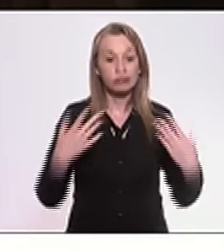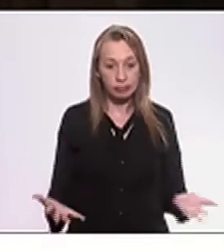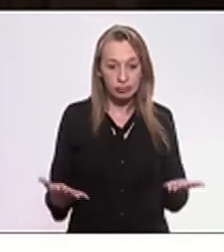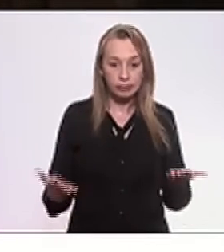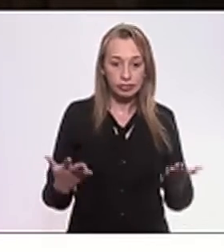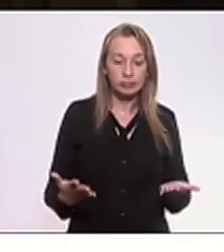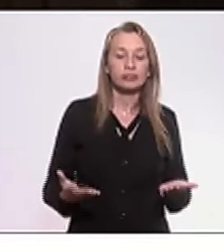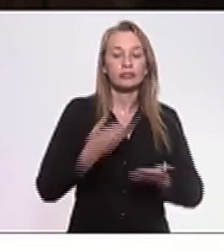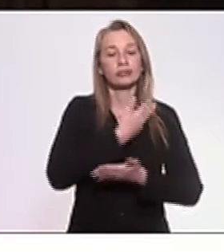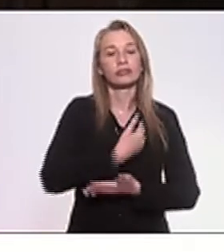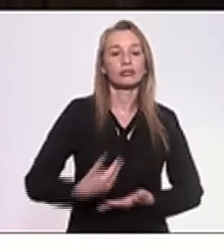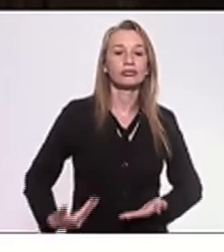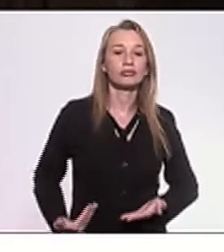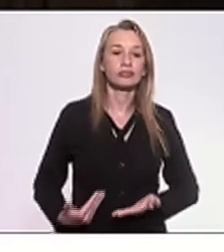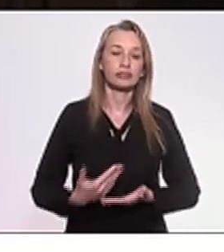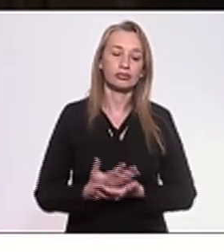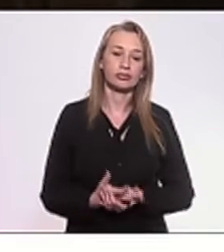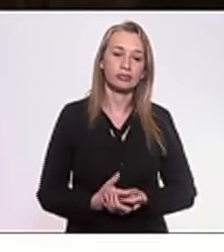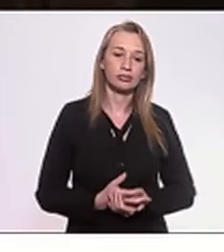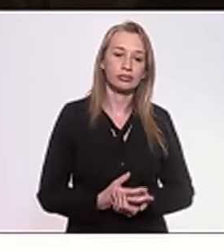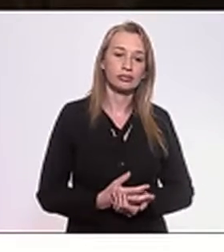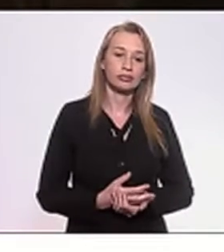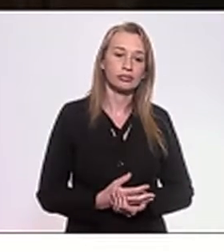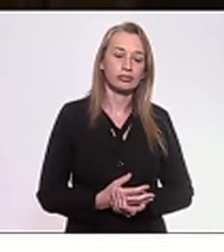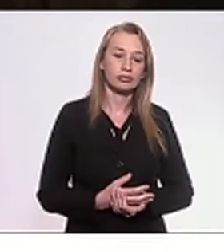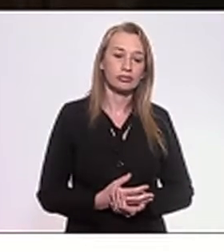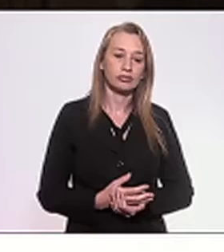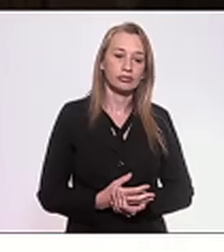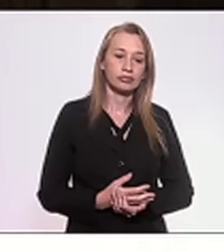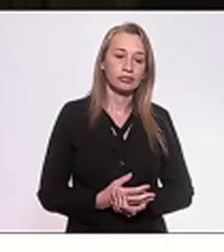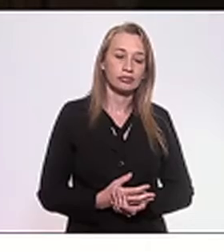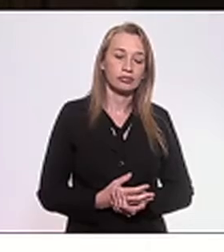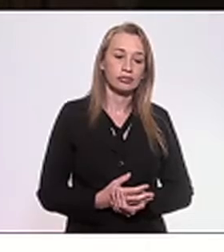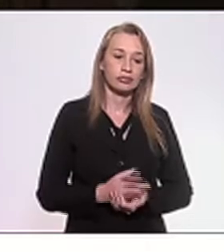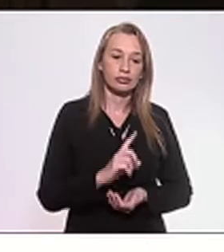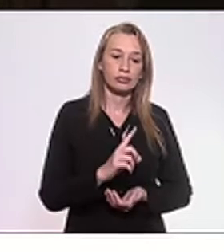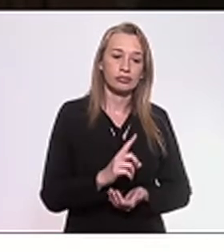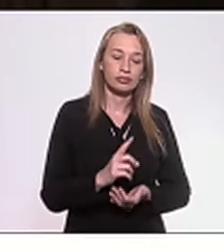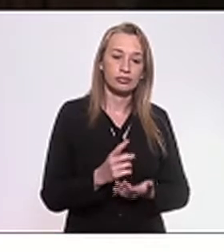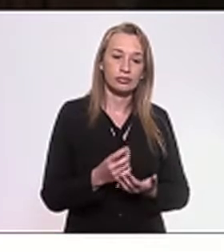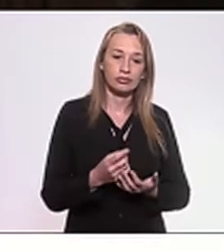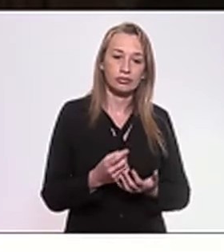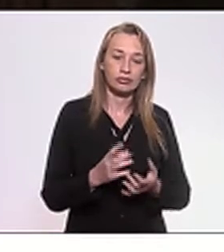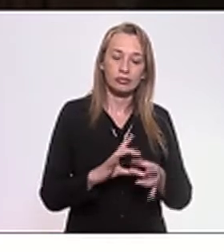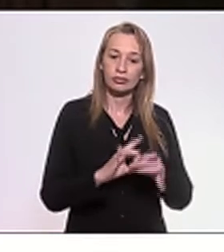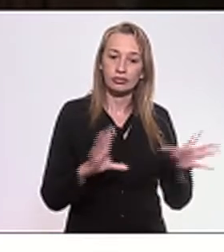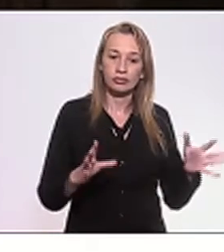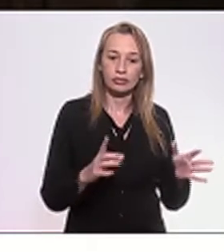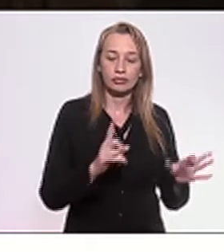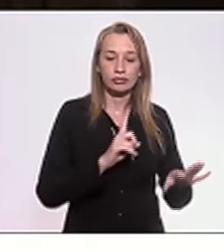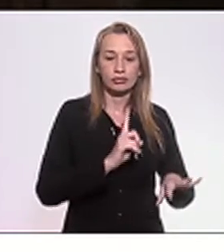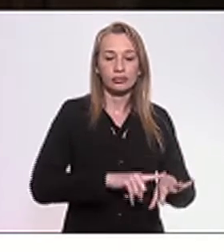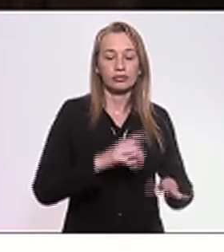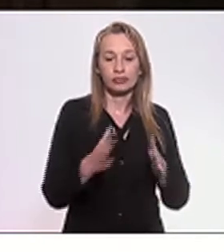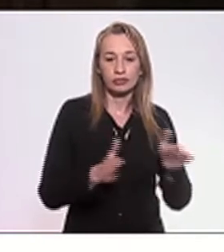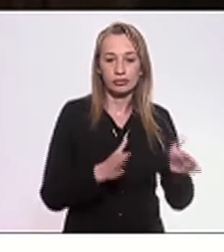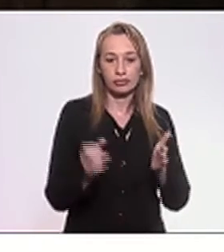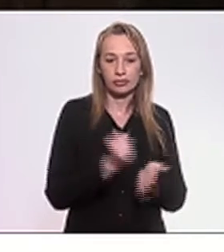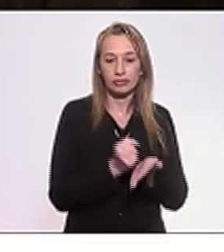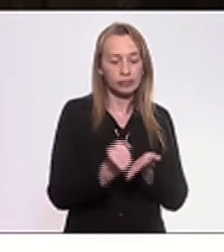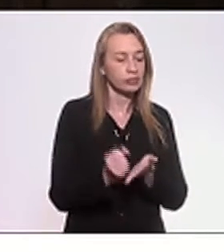quando o governador abre mão do prazo, pode qualquer coisa, pode números